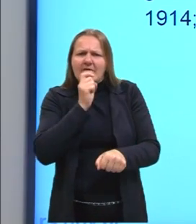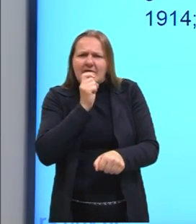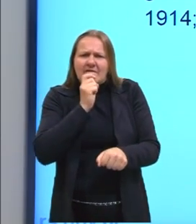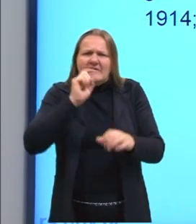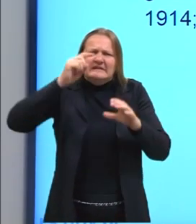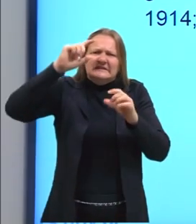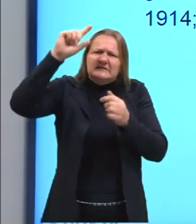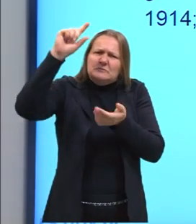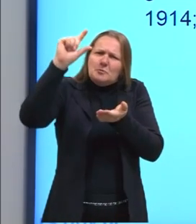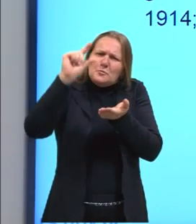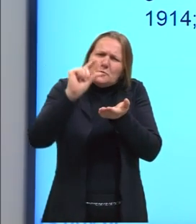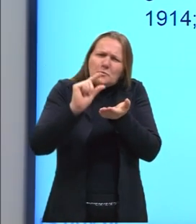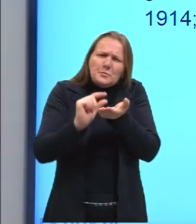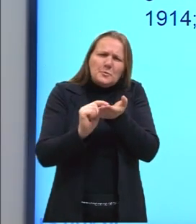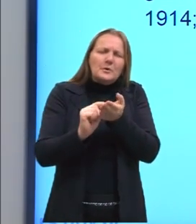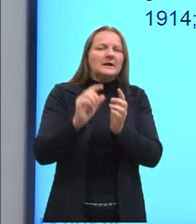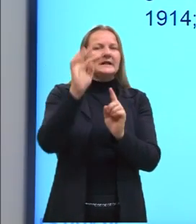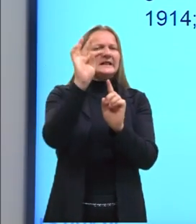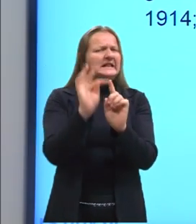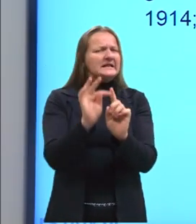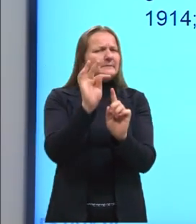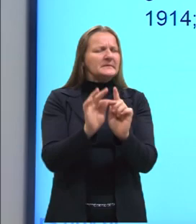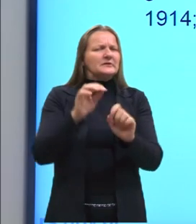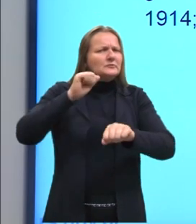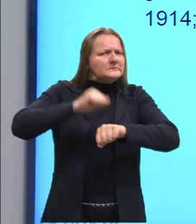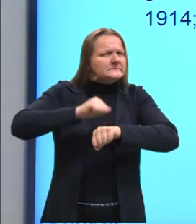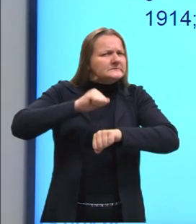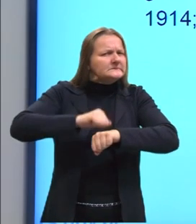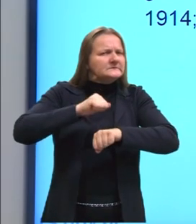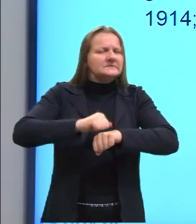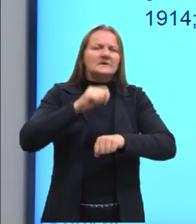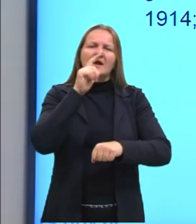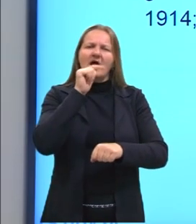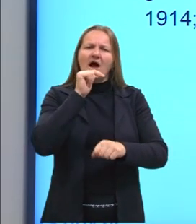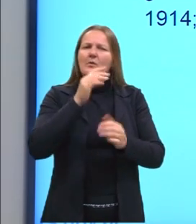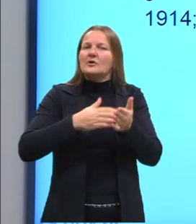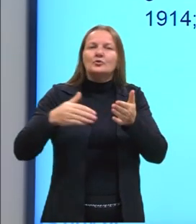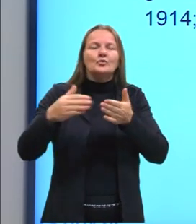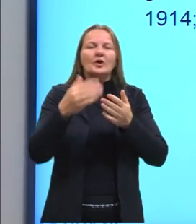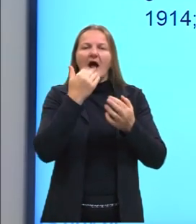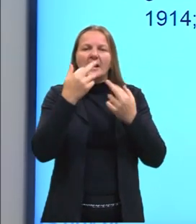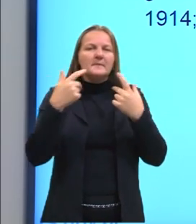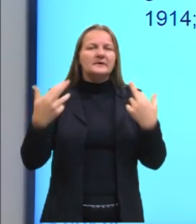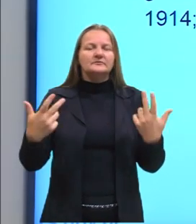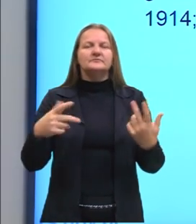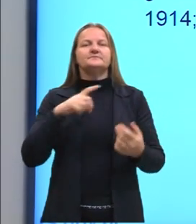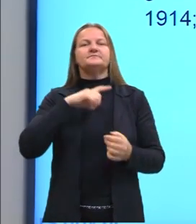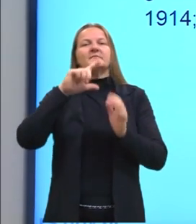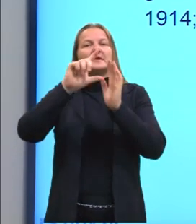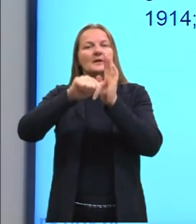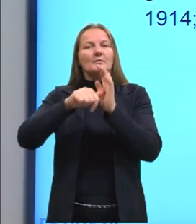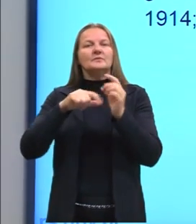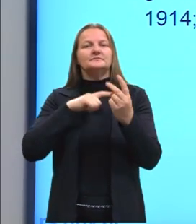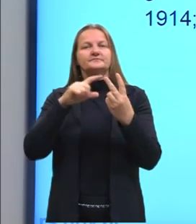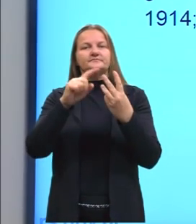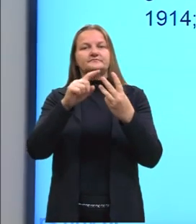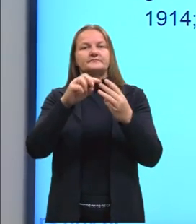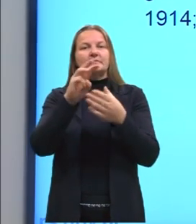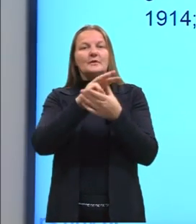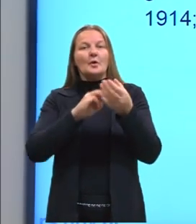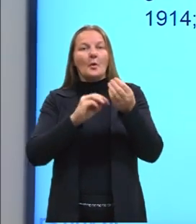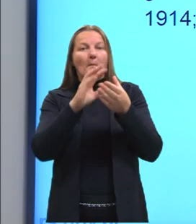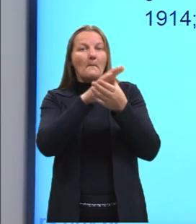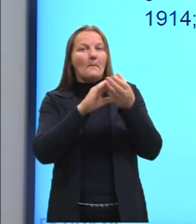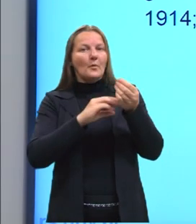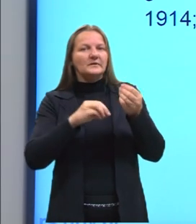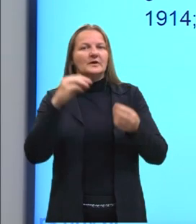congelar, deixar no estado sólido a água e os alimentos. E depois também a gente teve um modelo, o Frost Free,